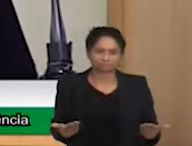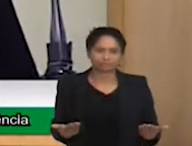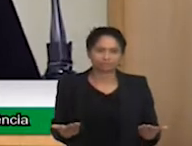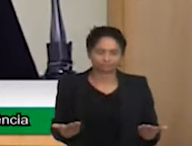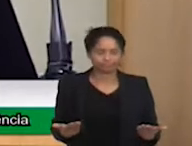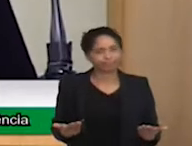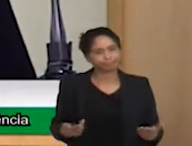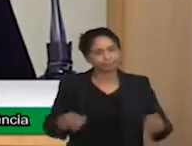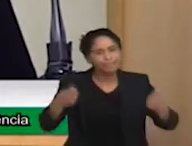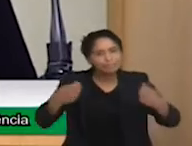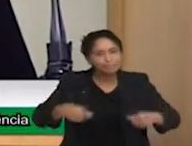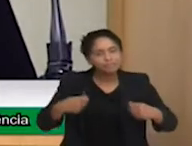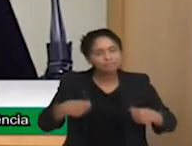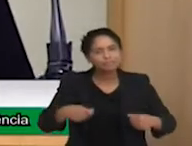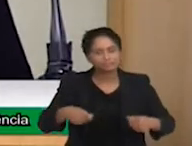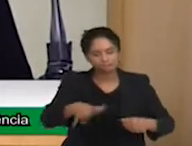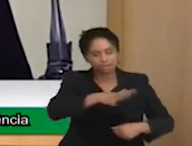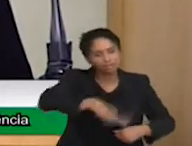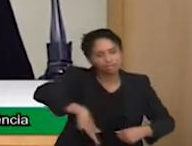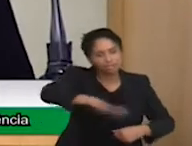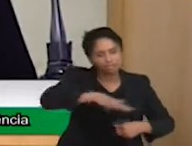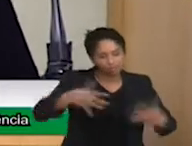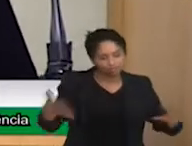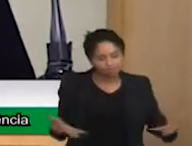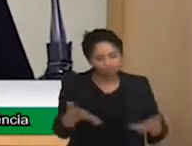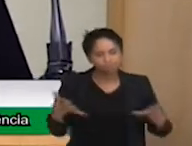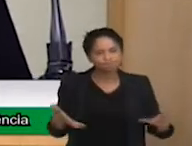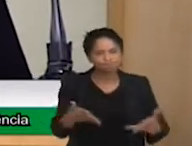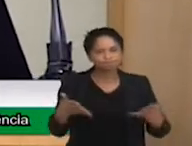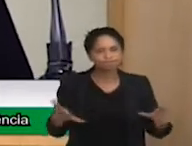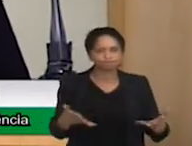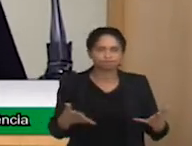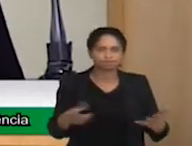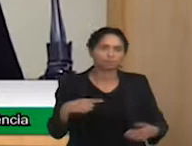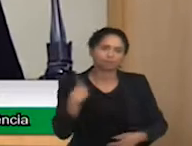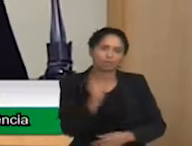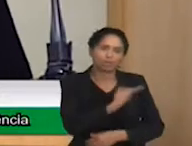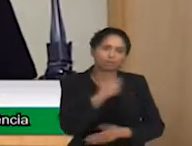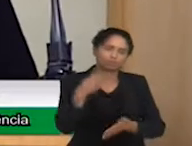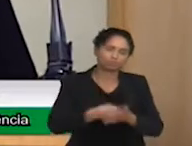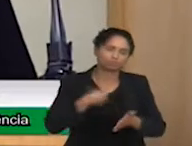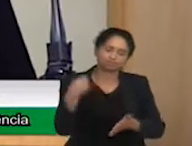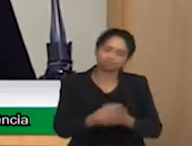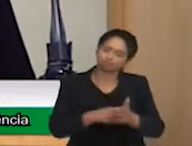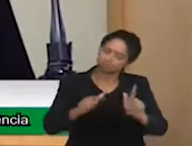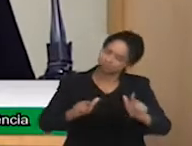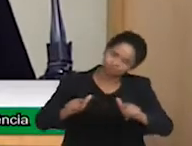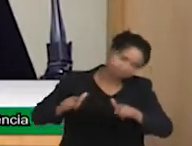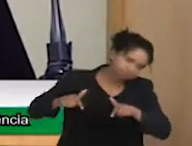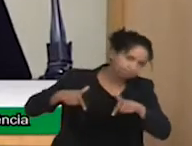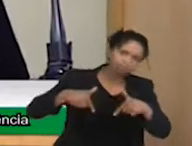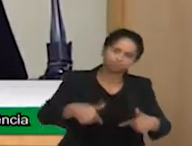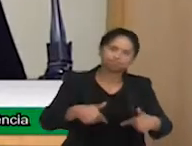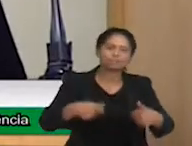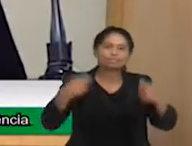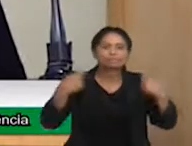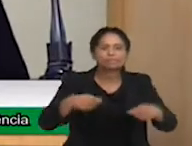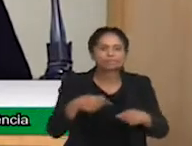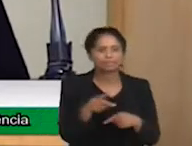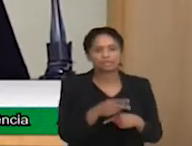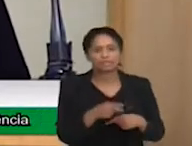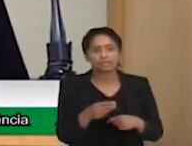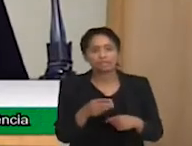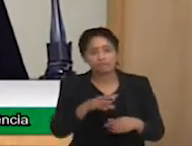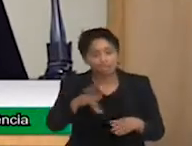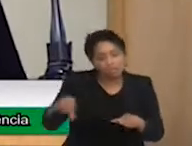ter auxiliar em sala, precisamos chegar no nosso limite enquanto ser humano. Temos que ficar dentro da escola fazendo